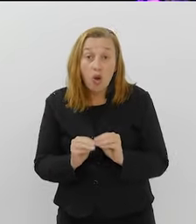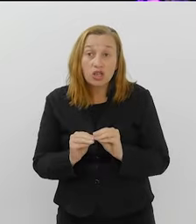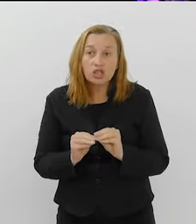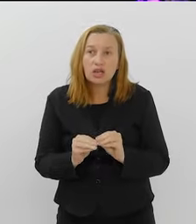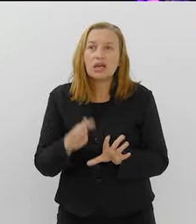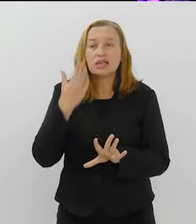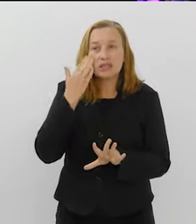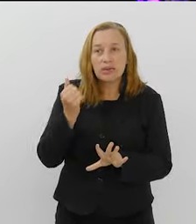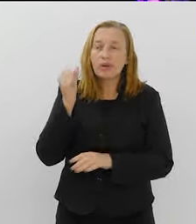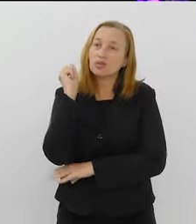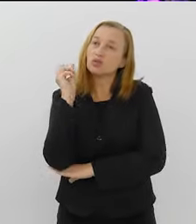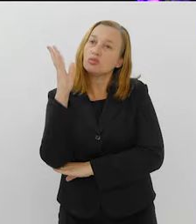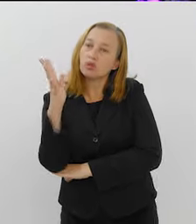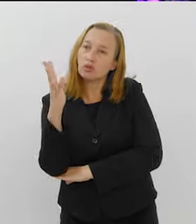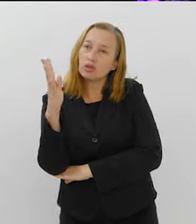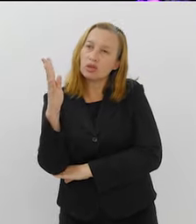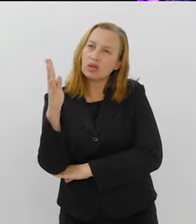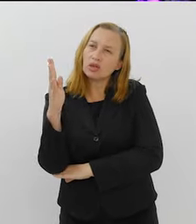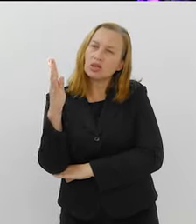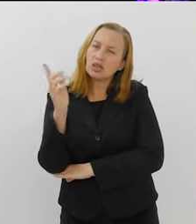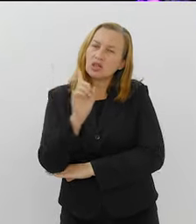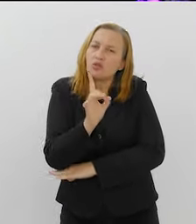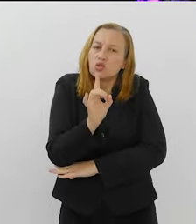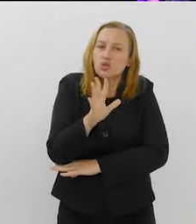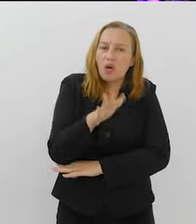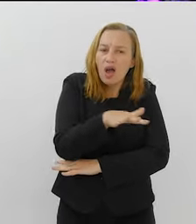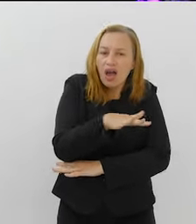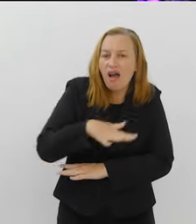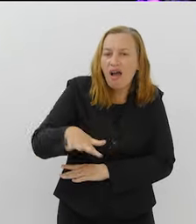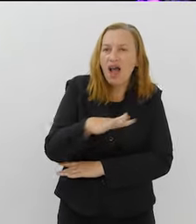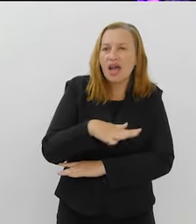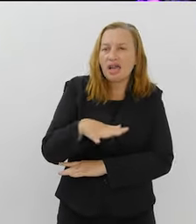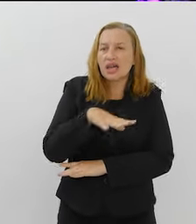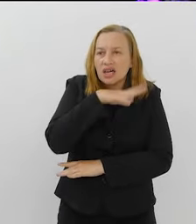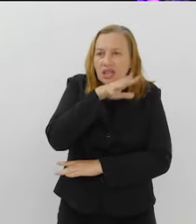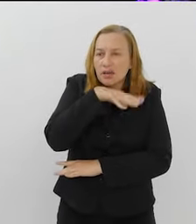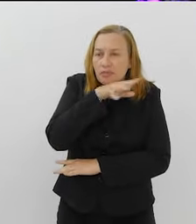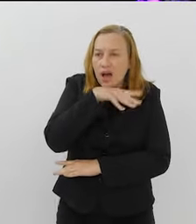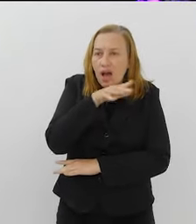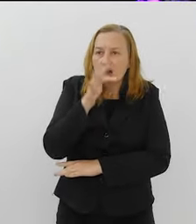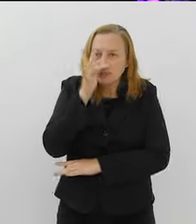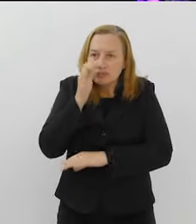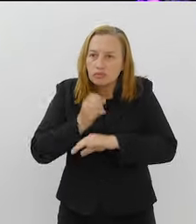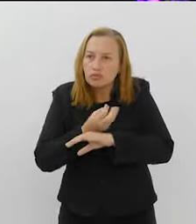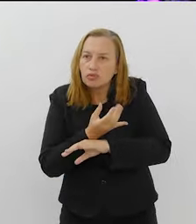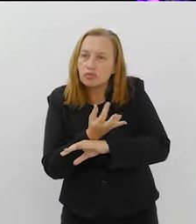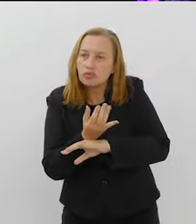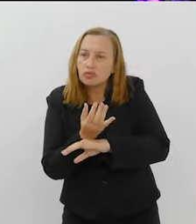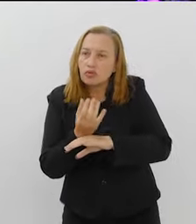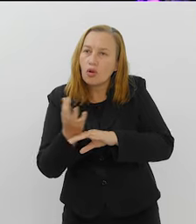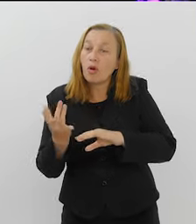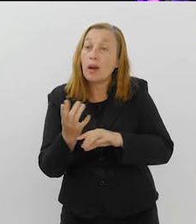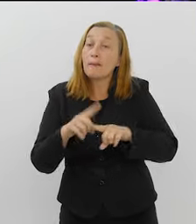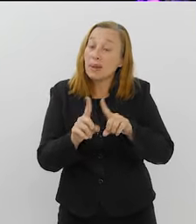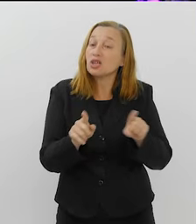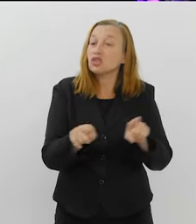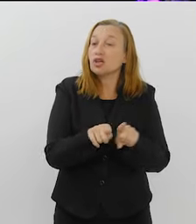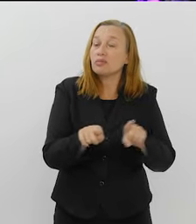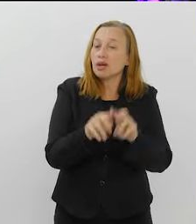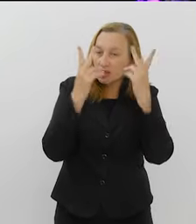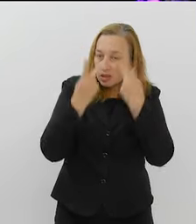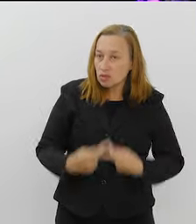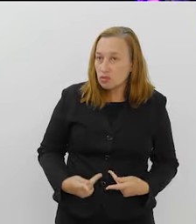o meio ambiente engloba não só a parte animal, biota, plantas, mas também os seres humanos. Então,